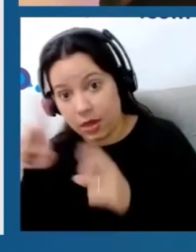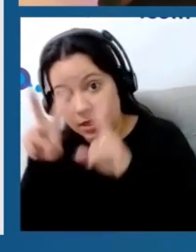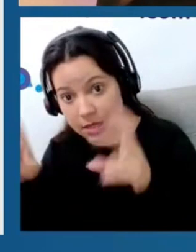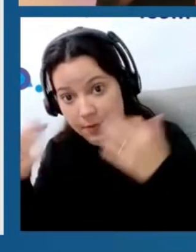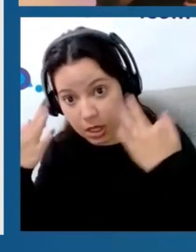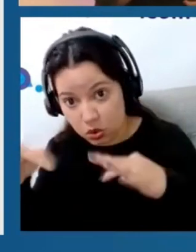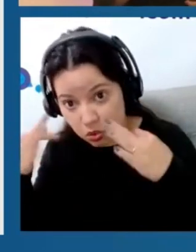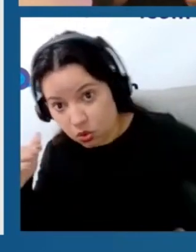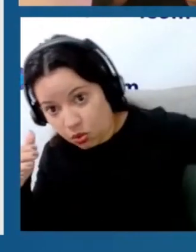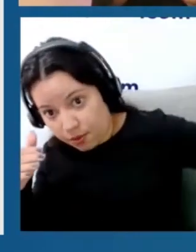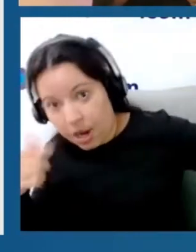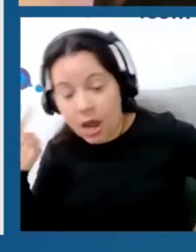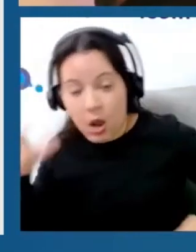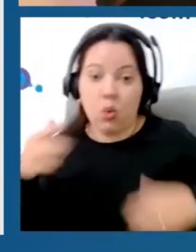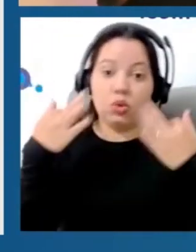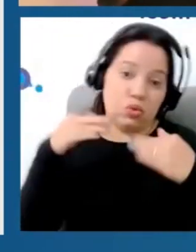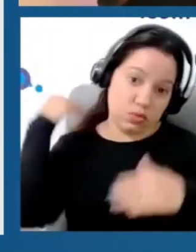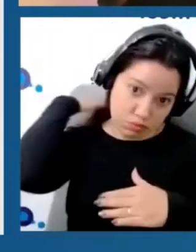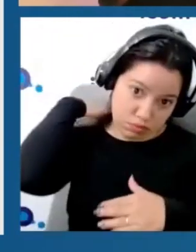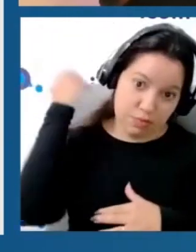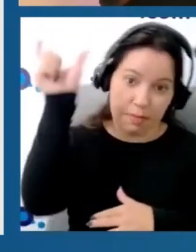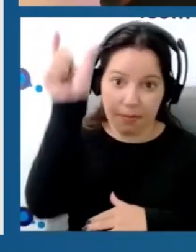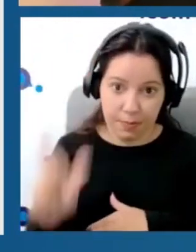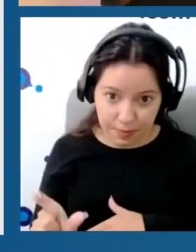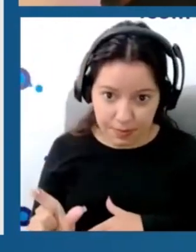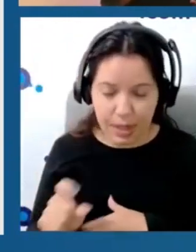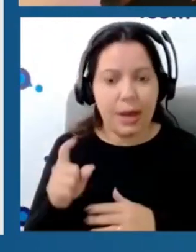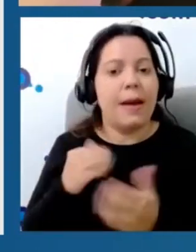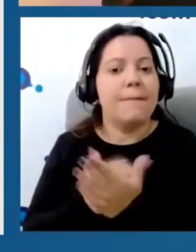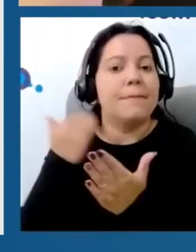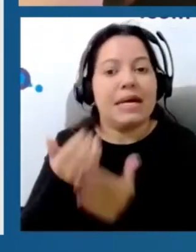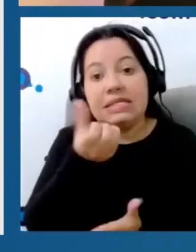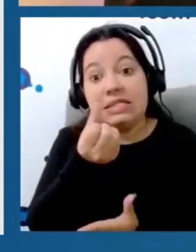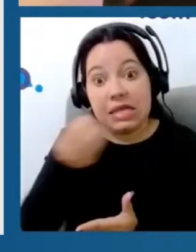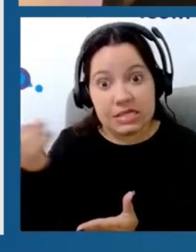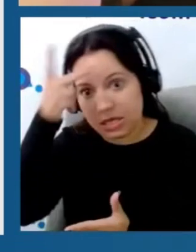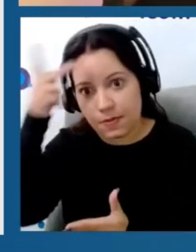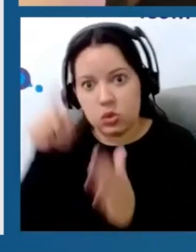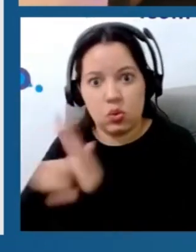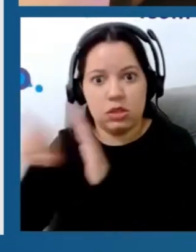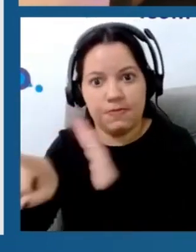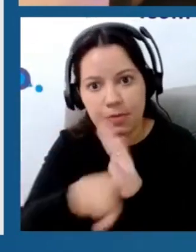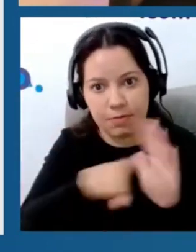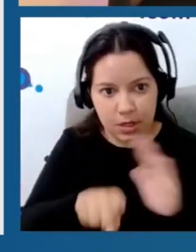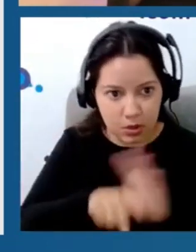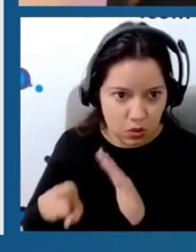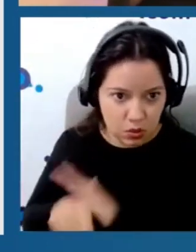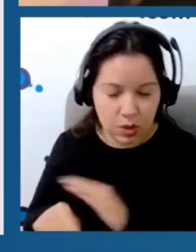crônica, com mais de 600 participantes. E os principais resultados obtidos foi que TENS e corrente deferencial